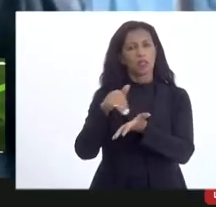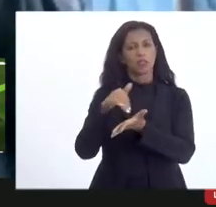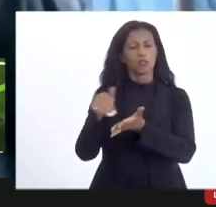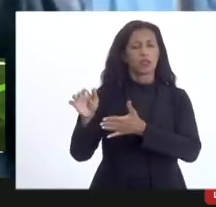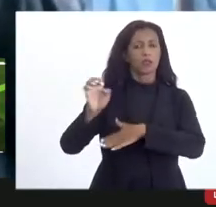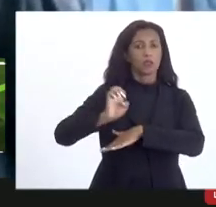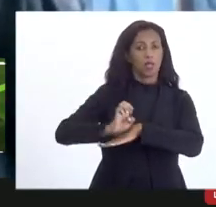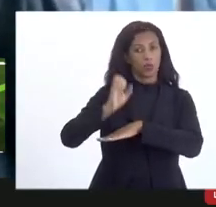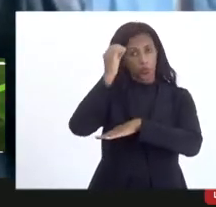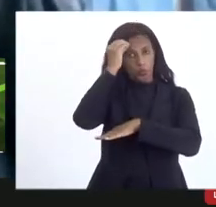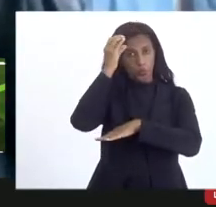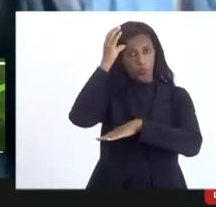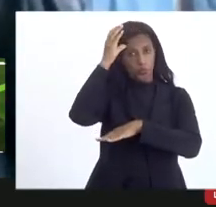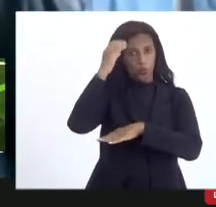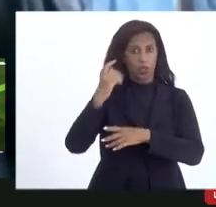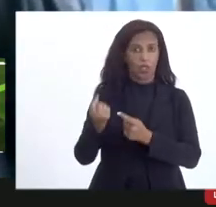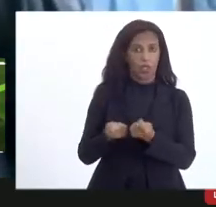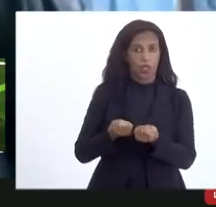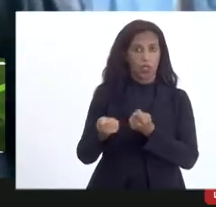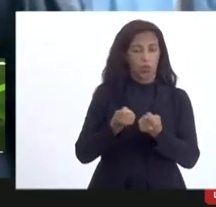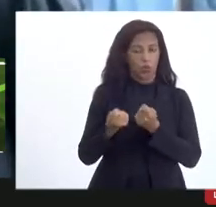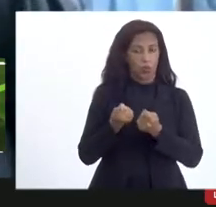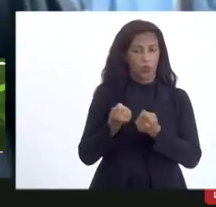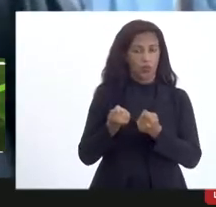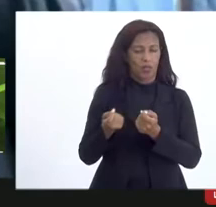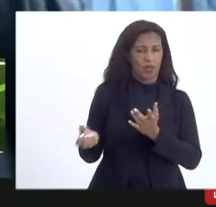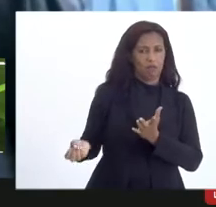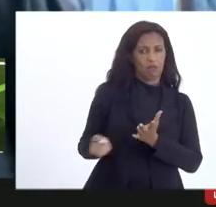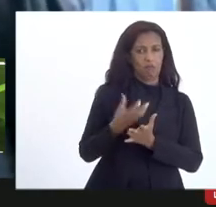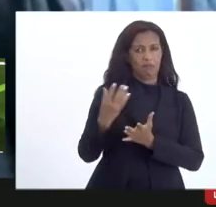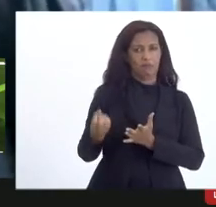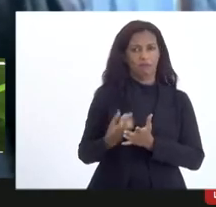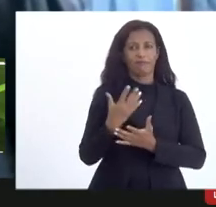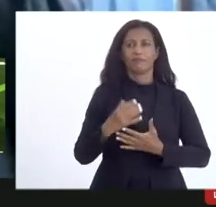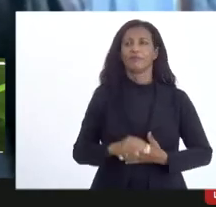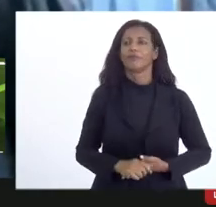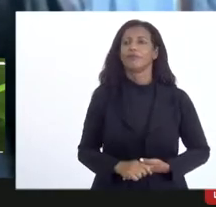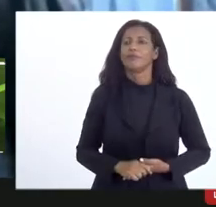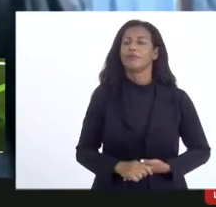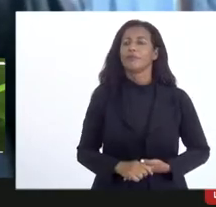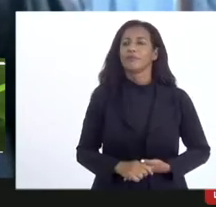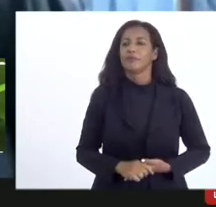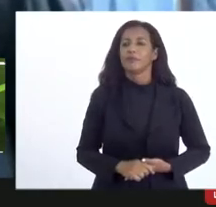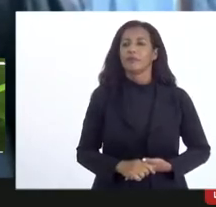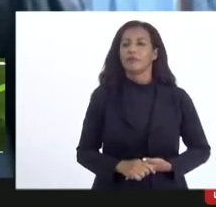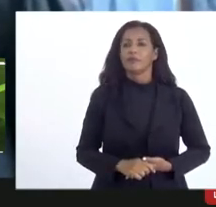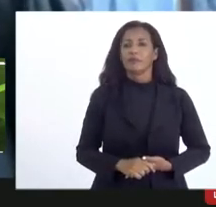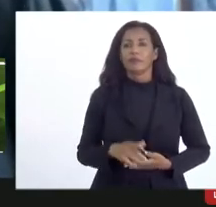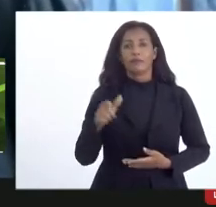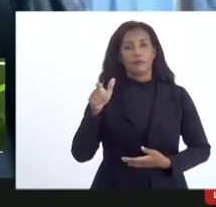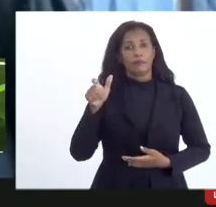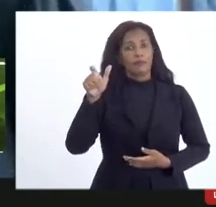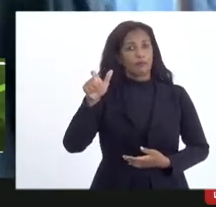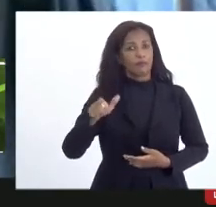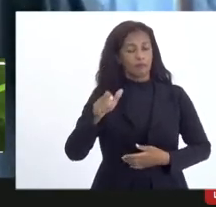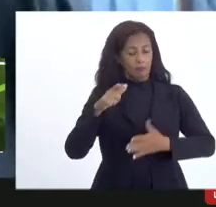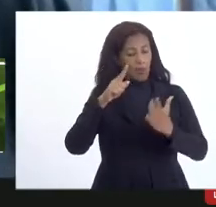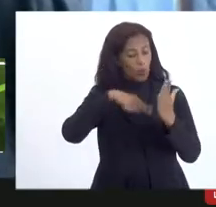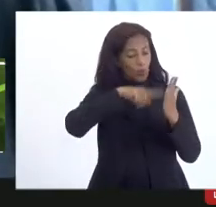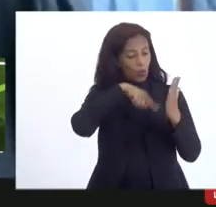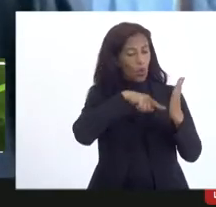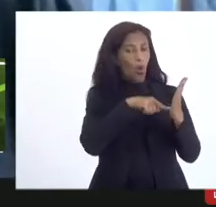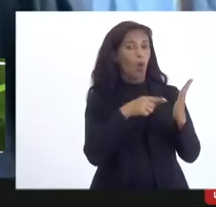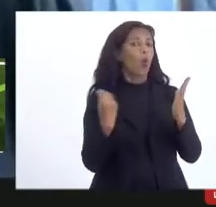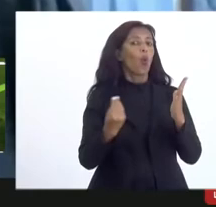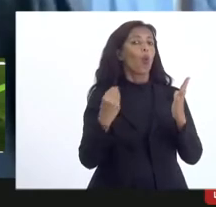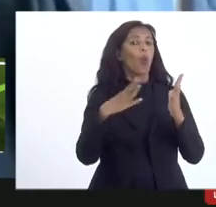de Estado de Cultura e Economia Criativa. Então, pelo que está aqui, ele vai apresentar como é que é o